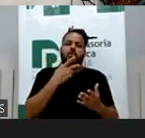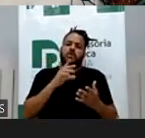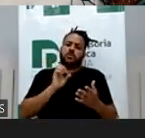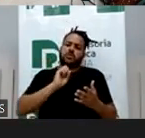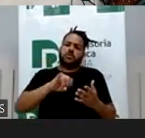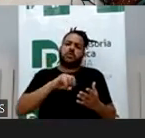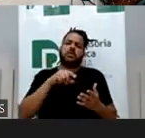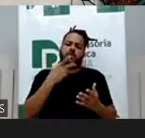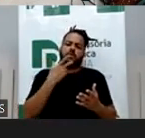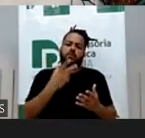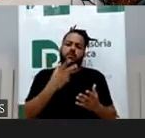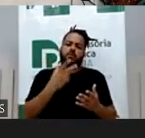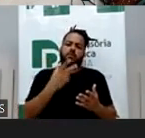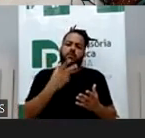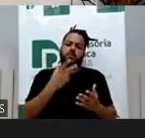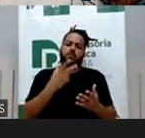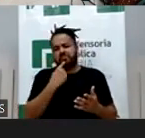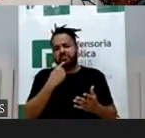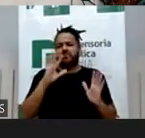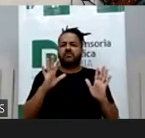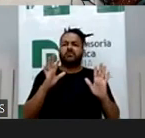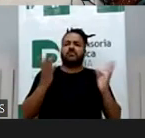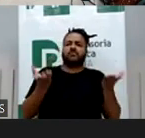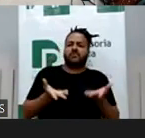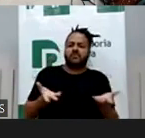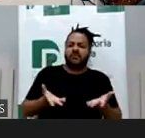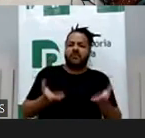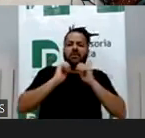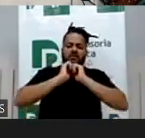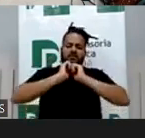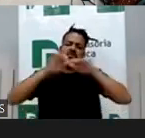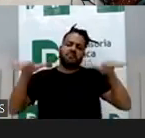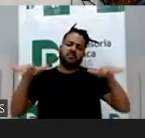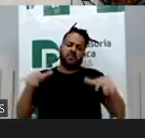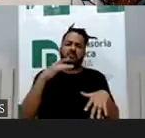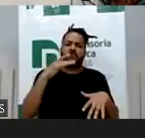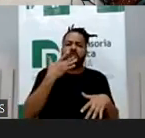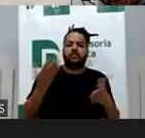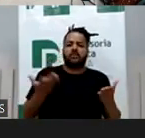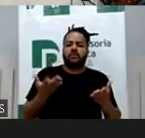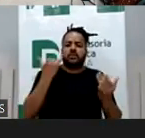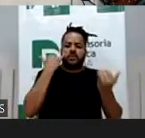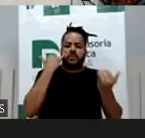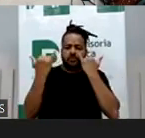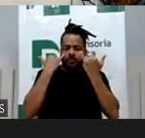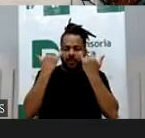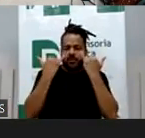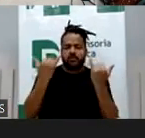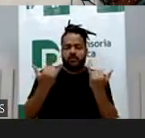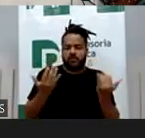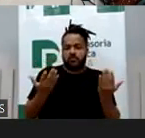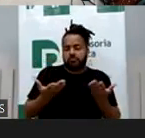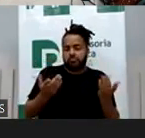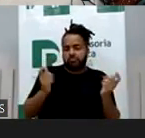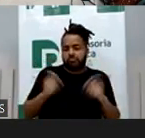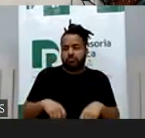fundamentais sejam da personalidade, no âmbito dessa divulgação de informações no mundo digital. Então, só para provocar